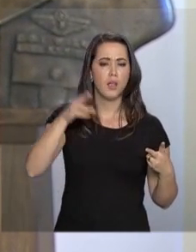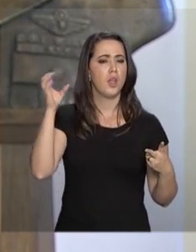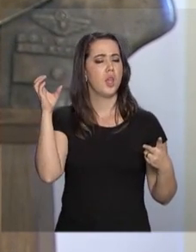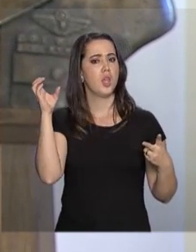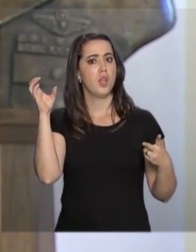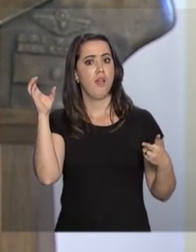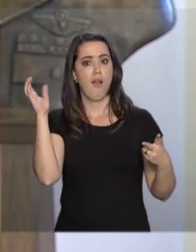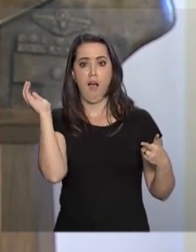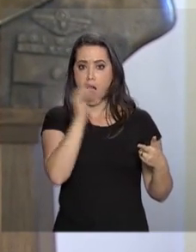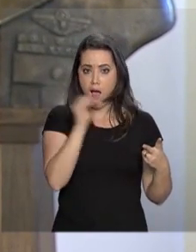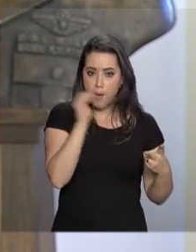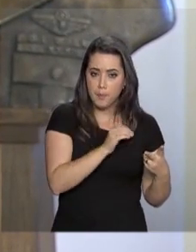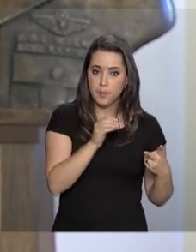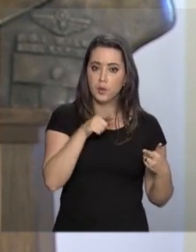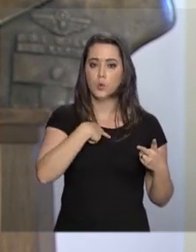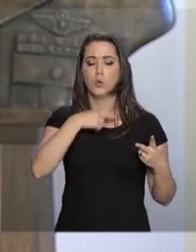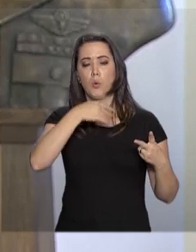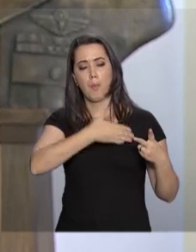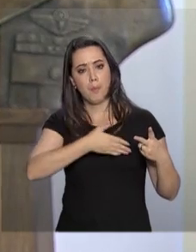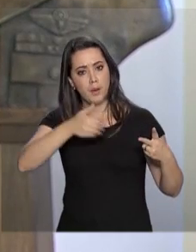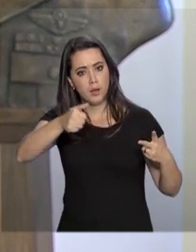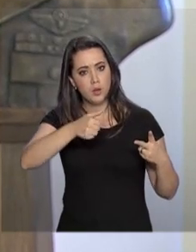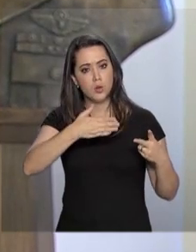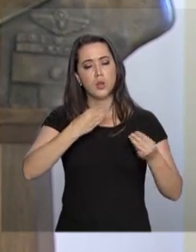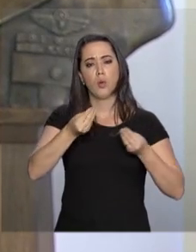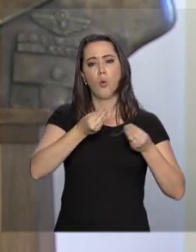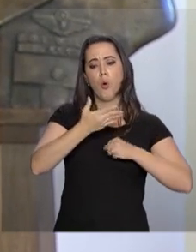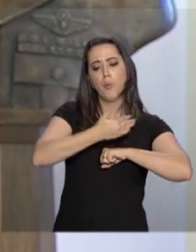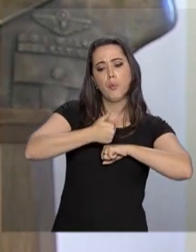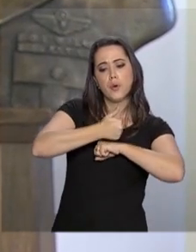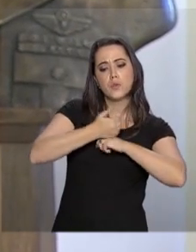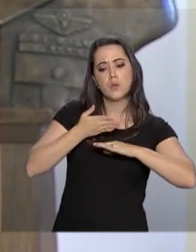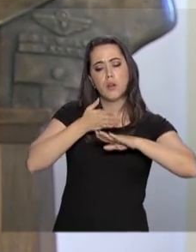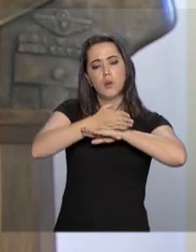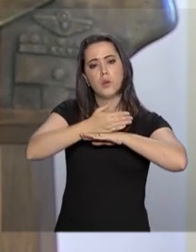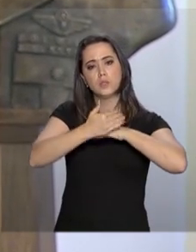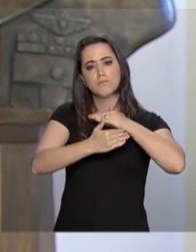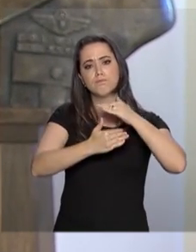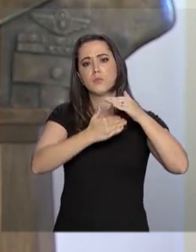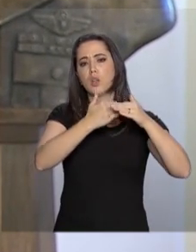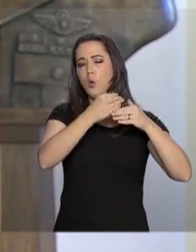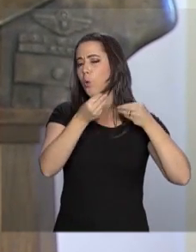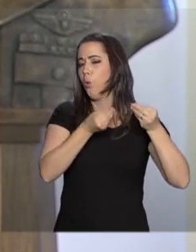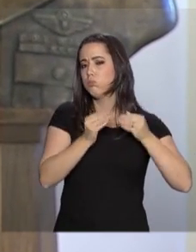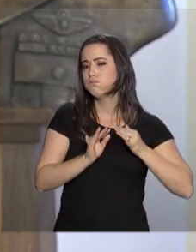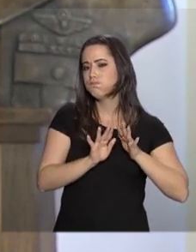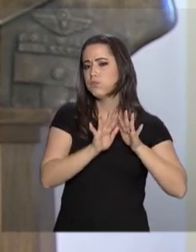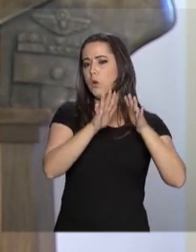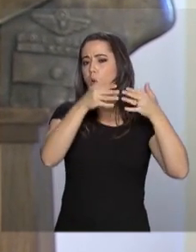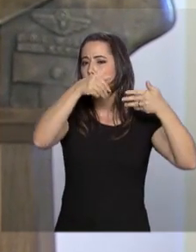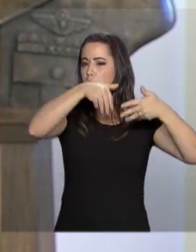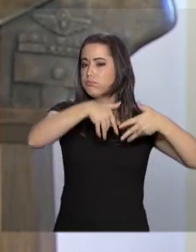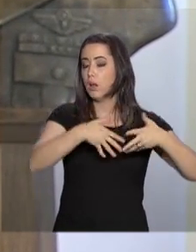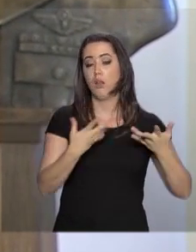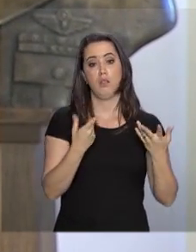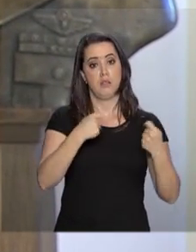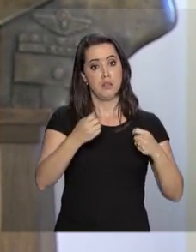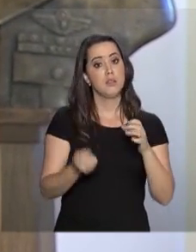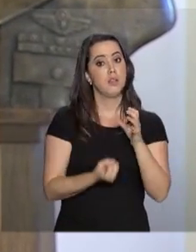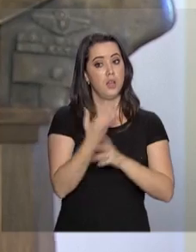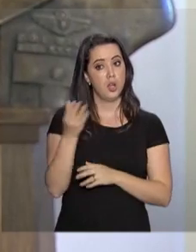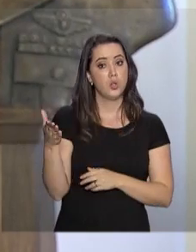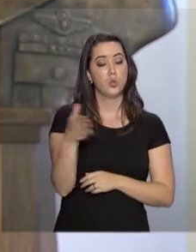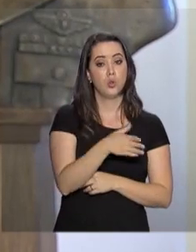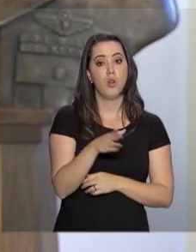reestruturação da carreira das armas, adaptando as modernas condicionantes operacionais e criando novos